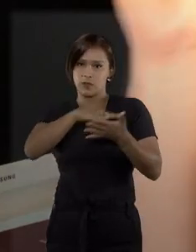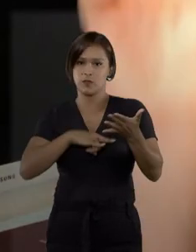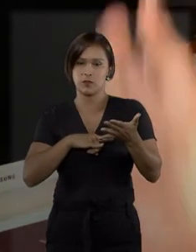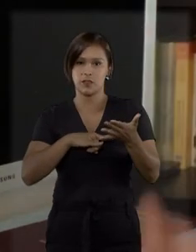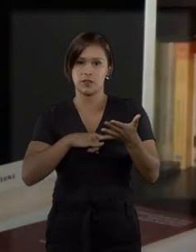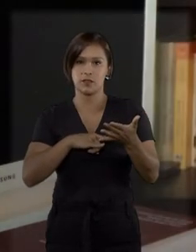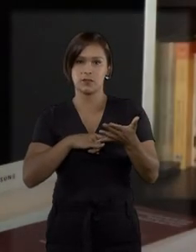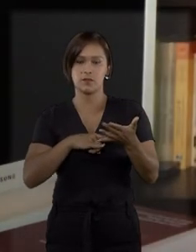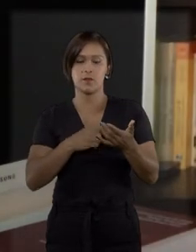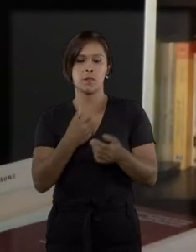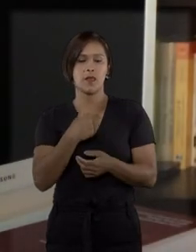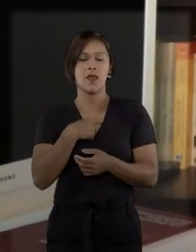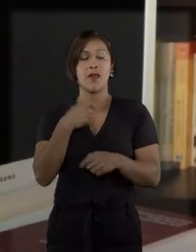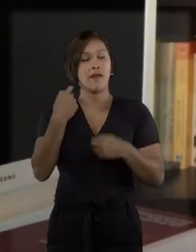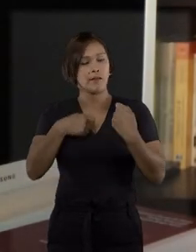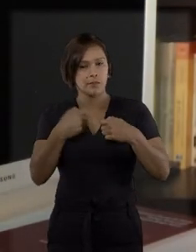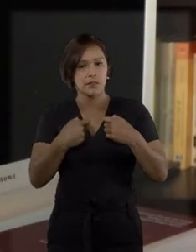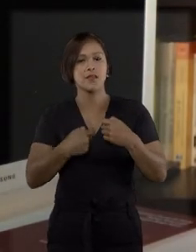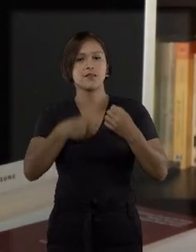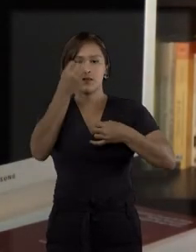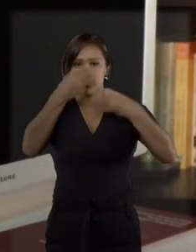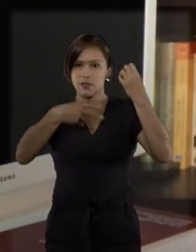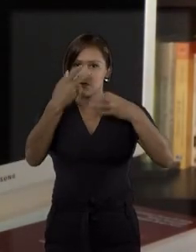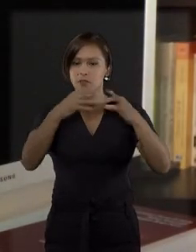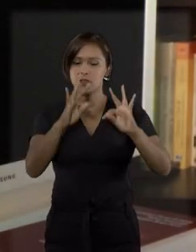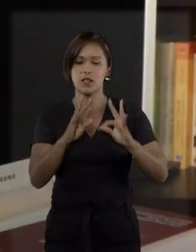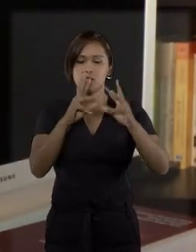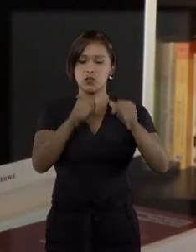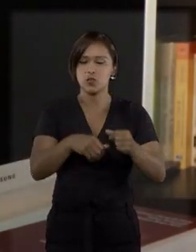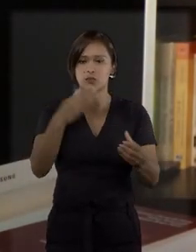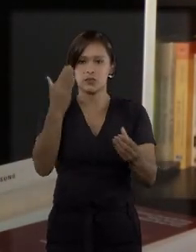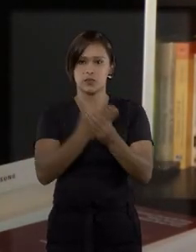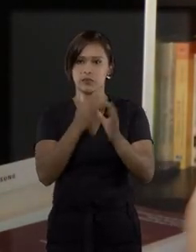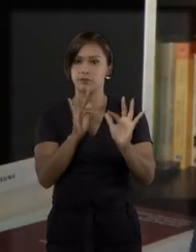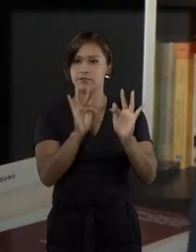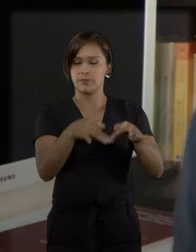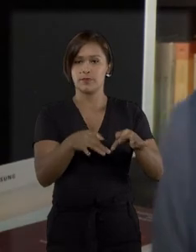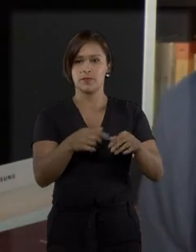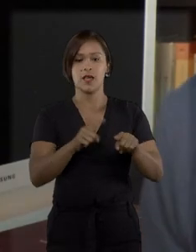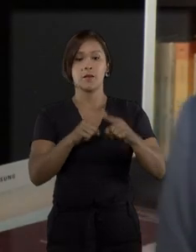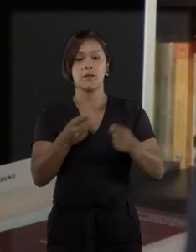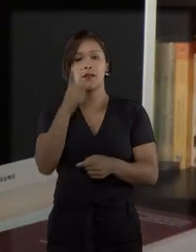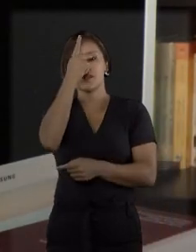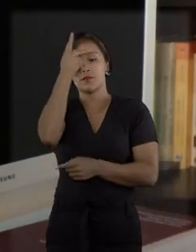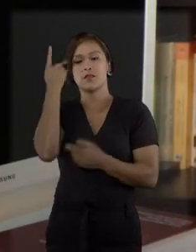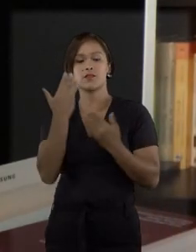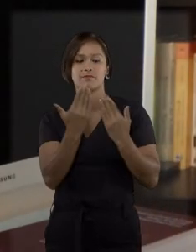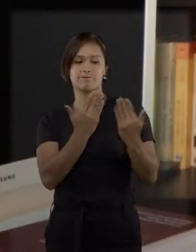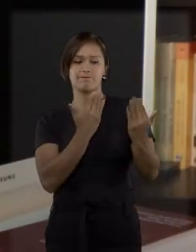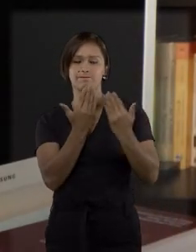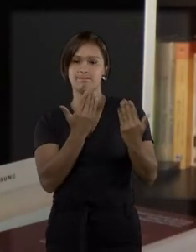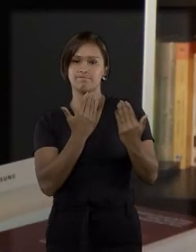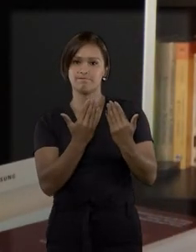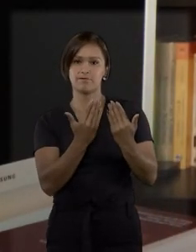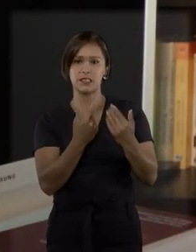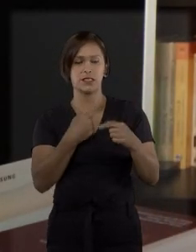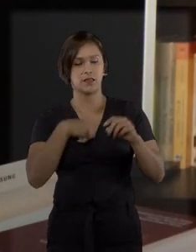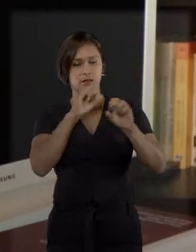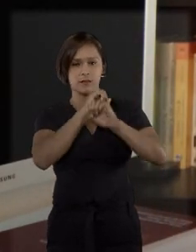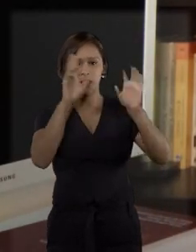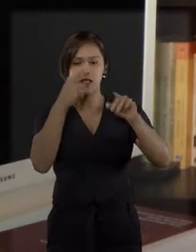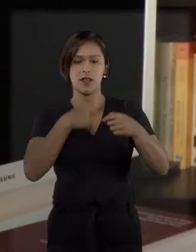depende muito da situação concreta. Quando a pessoa se depara com uma situação dessa, obviamente deve procurar um